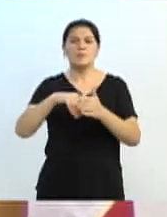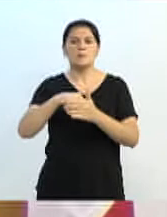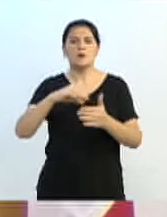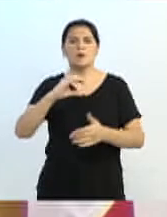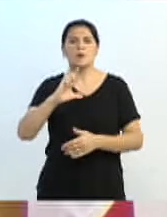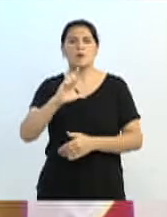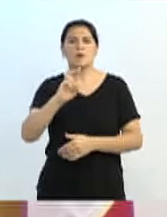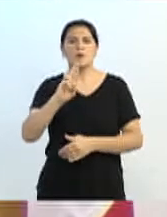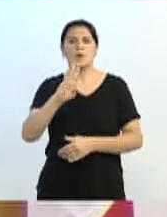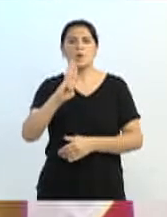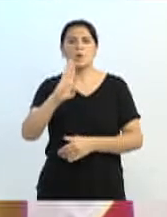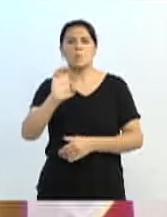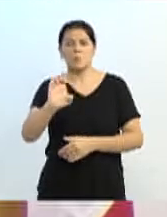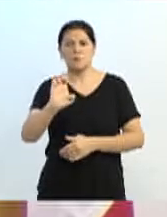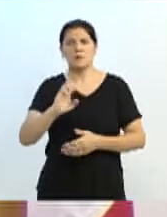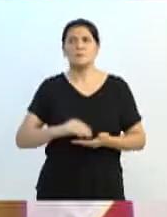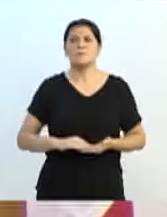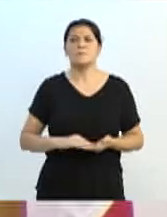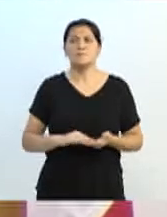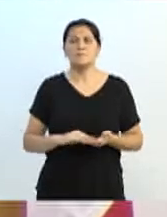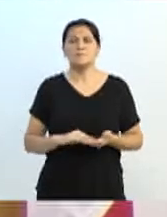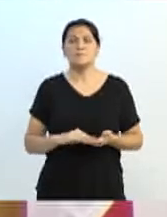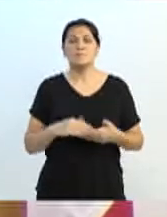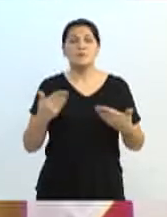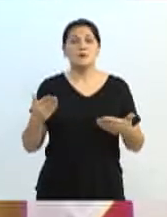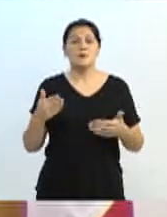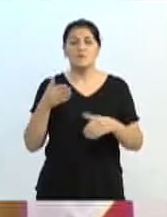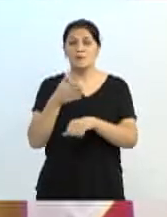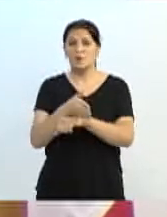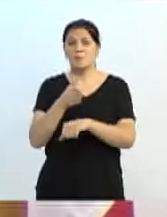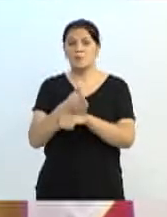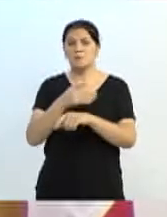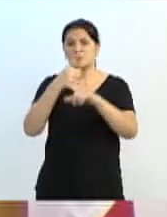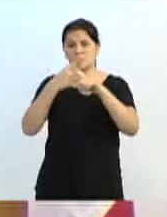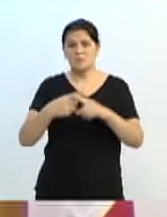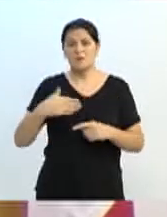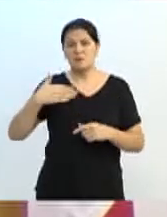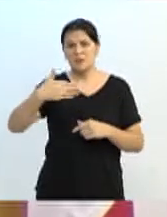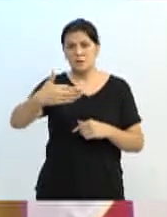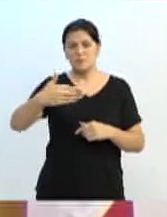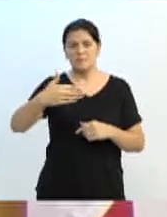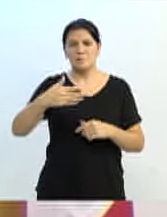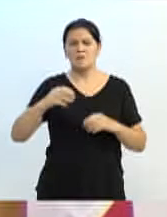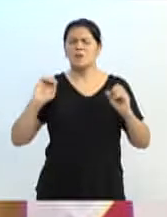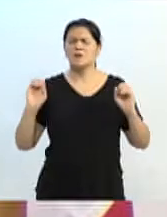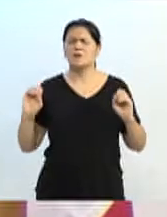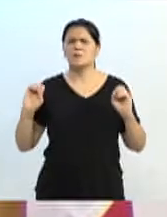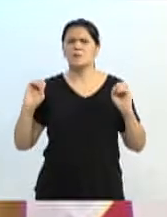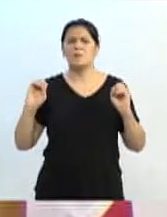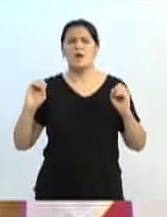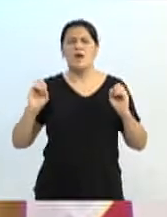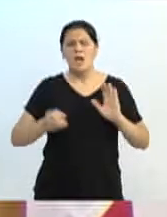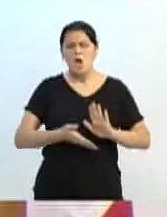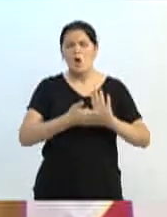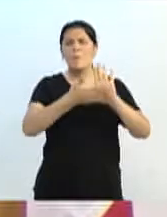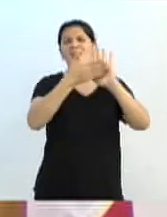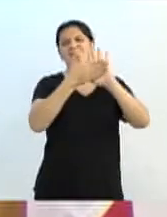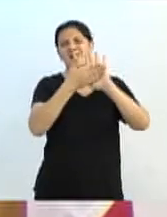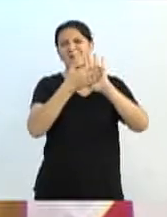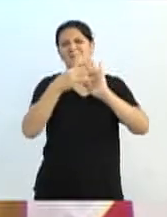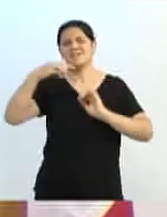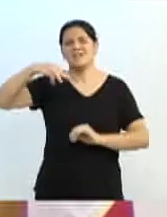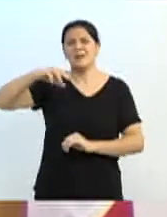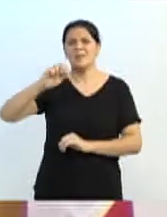jogos na próxima semana. E eu quero fazer uma homenagem à Mancha Azul, que é uma torcida fantástica, ao